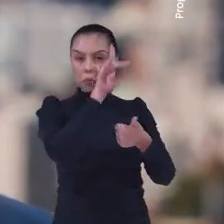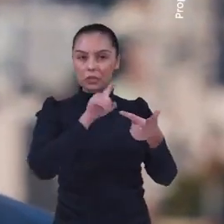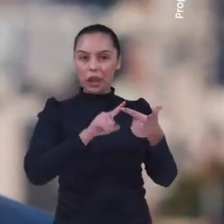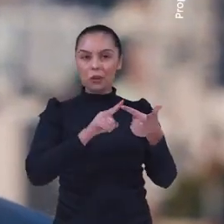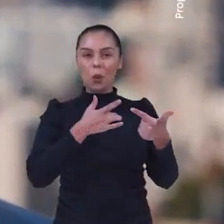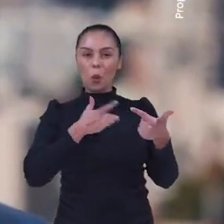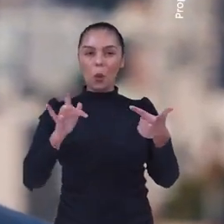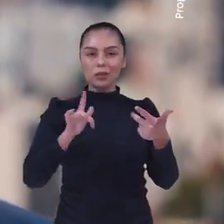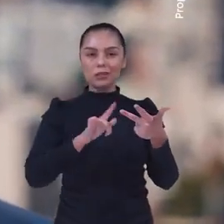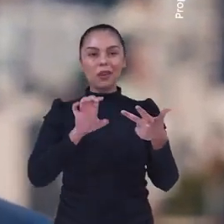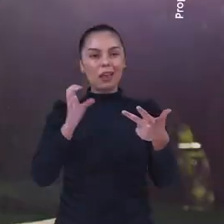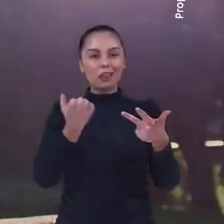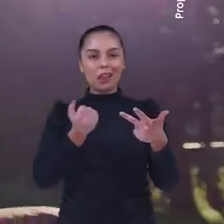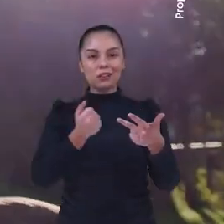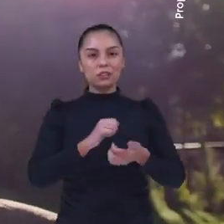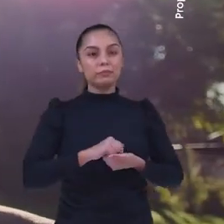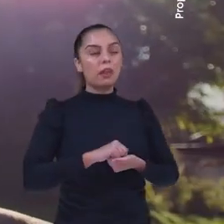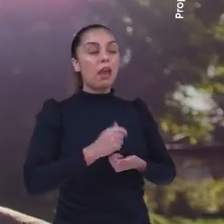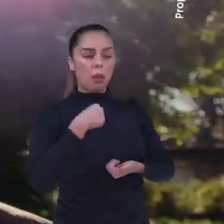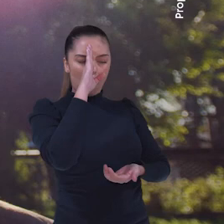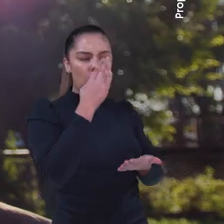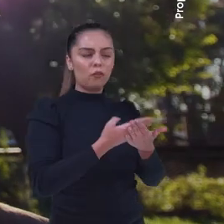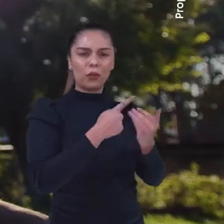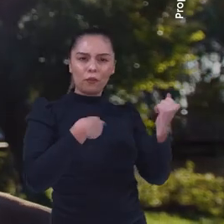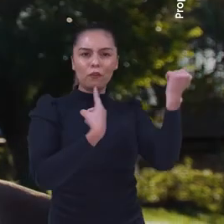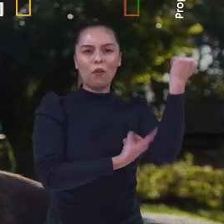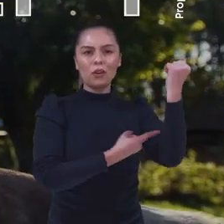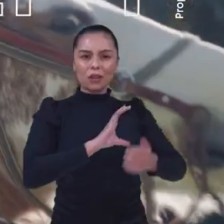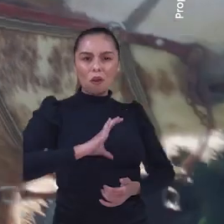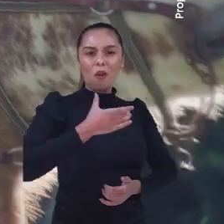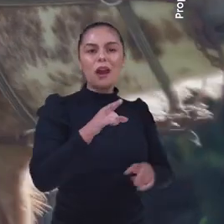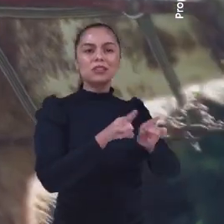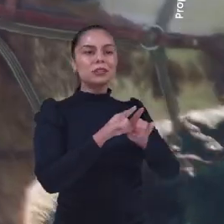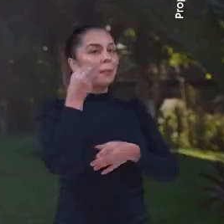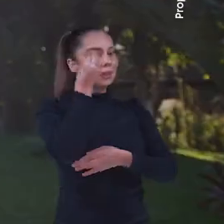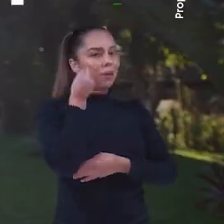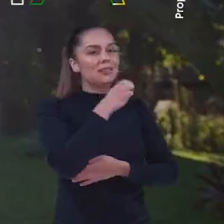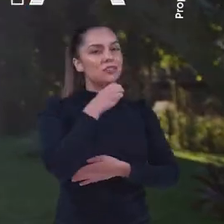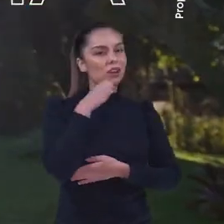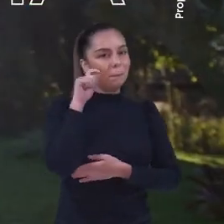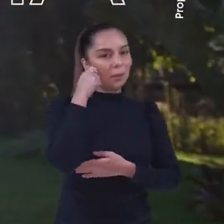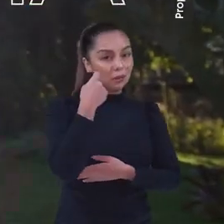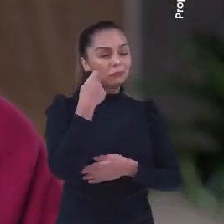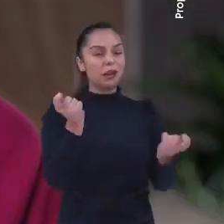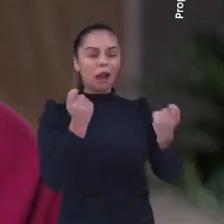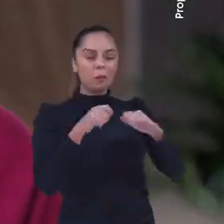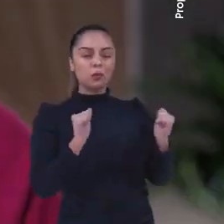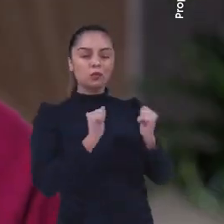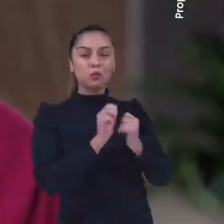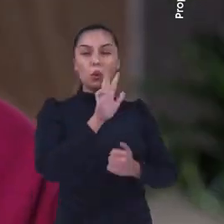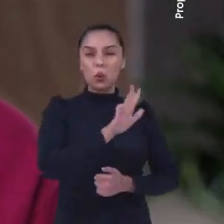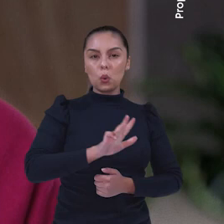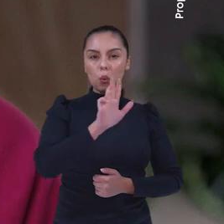do ônix e do eduardo leite confio na força na coragem e na experiência do edgar preto para